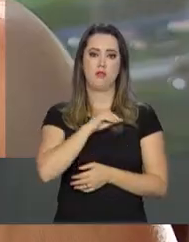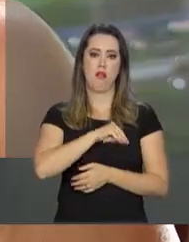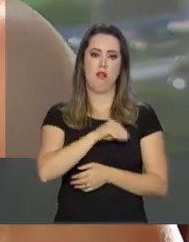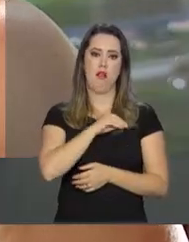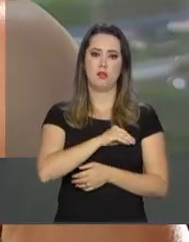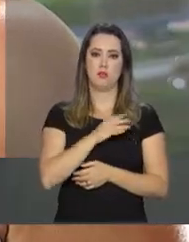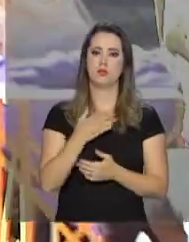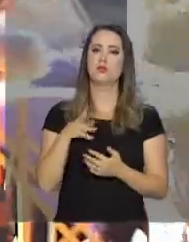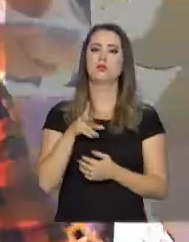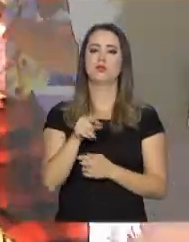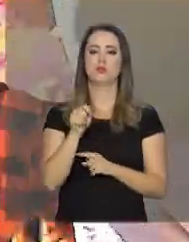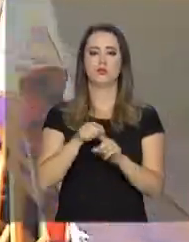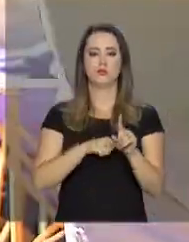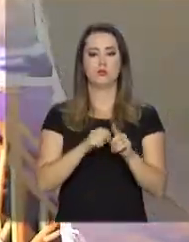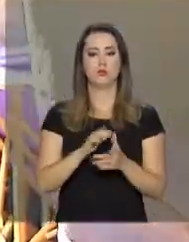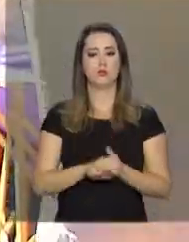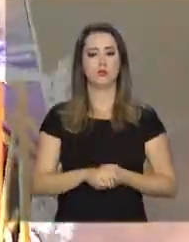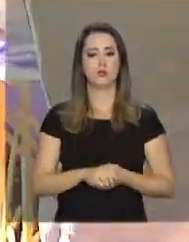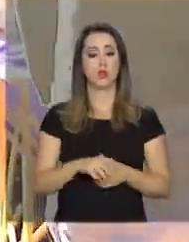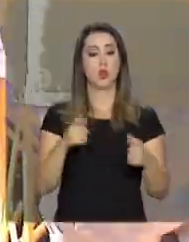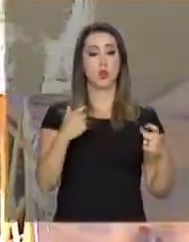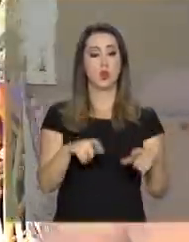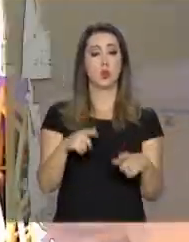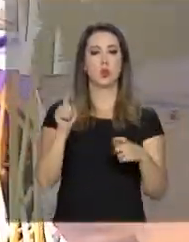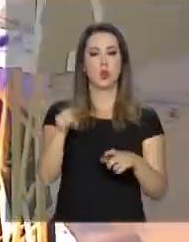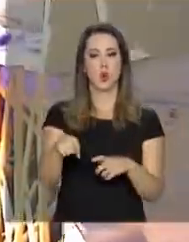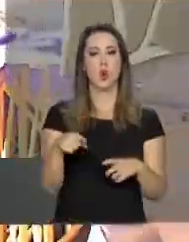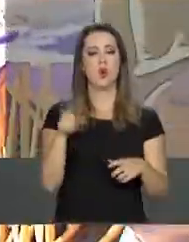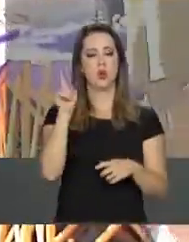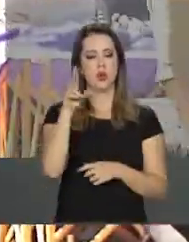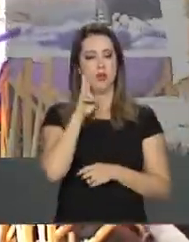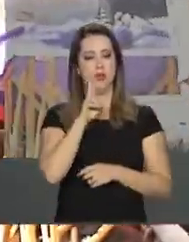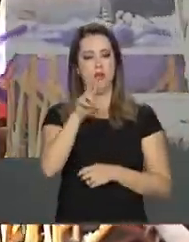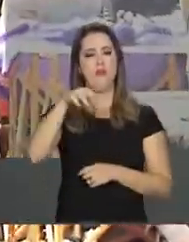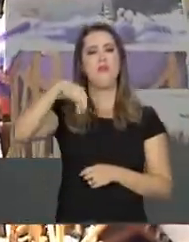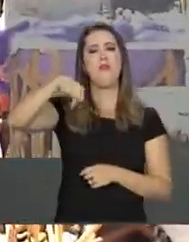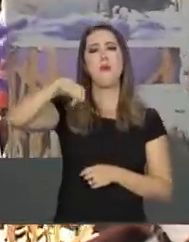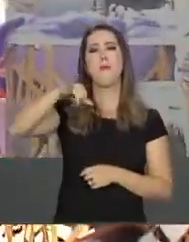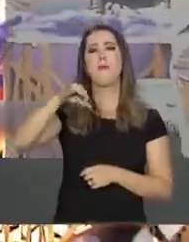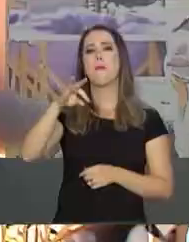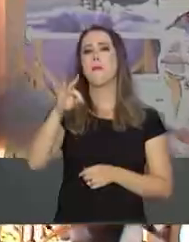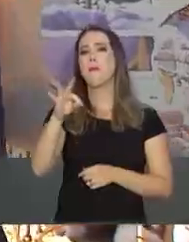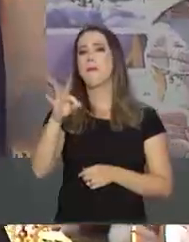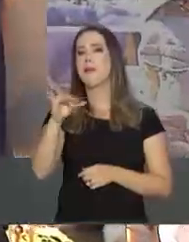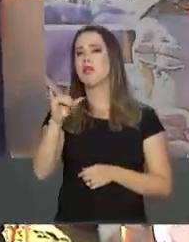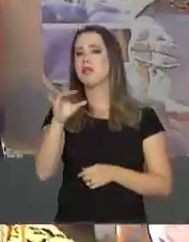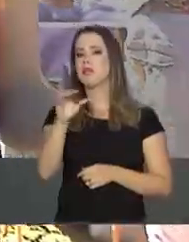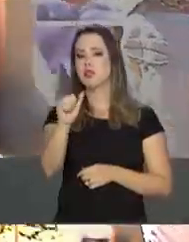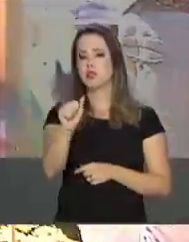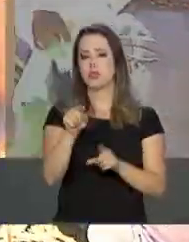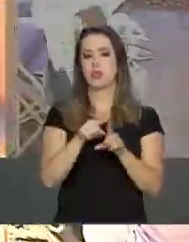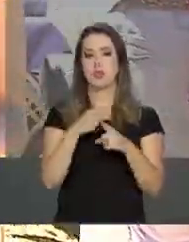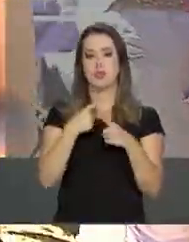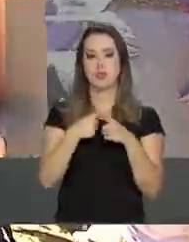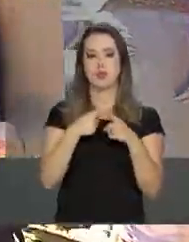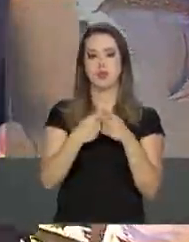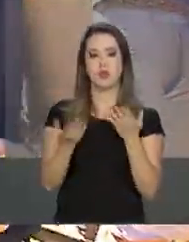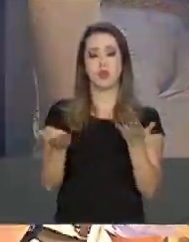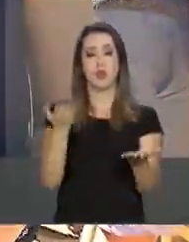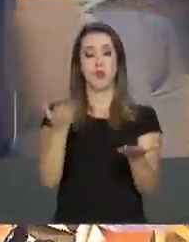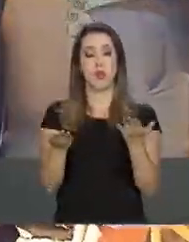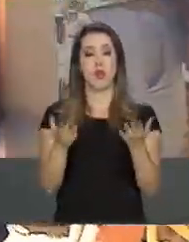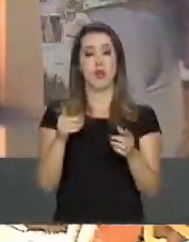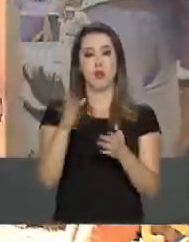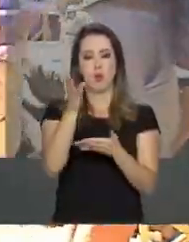-pão da gente, né? E a região é considerada mística. A fama é motivada, entre outros fatores, pelo Paralelo 14,